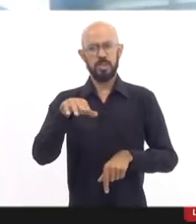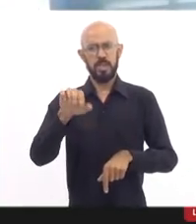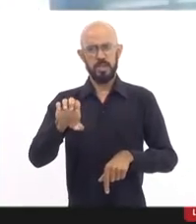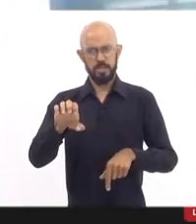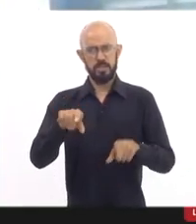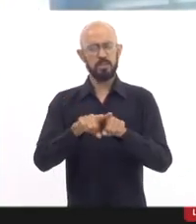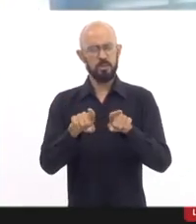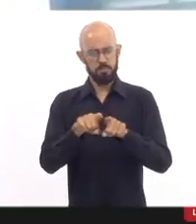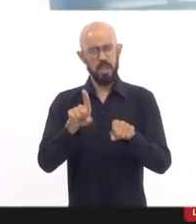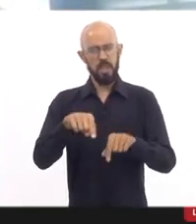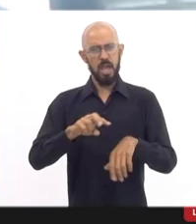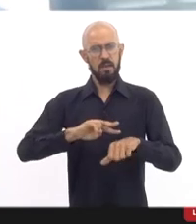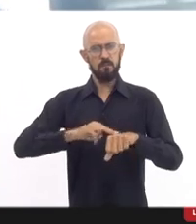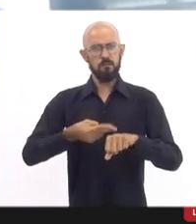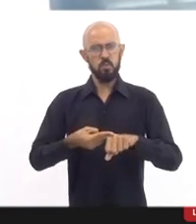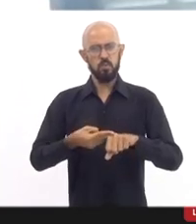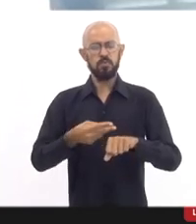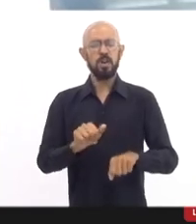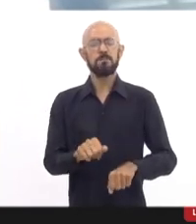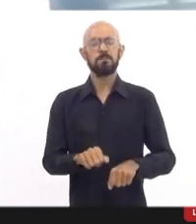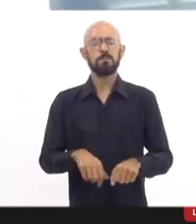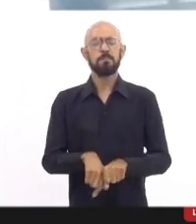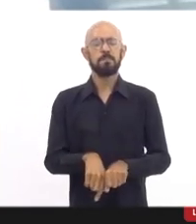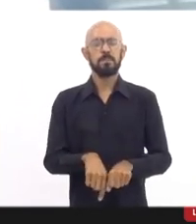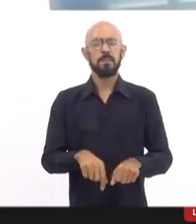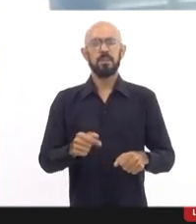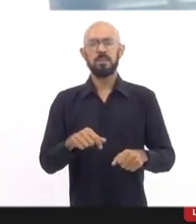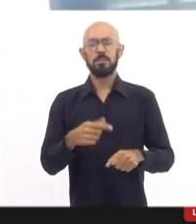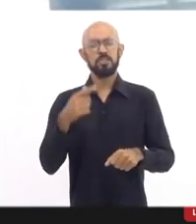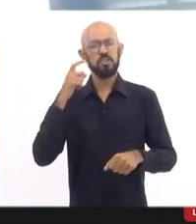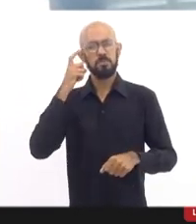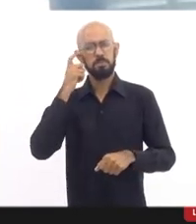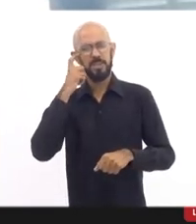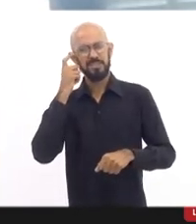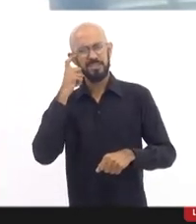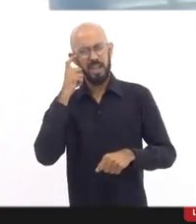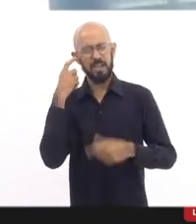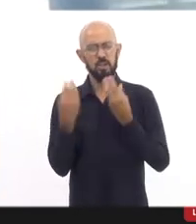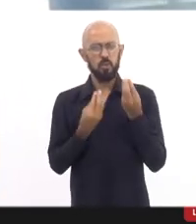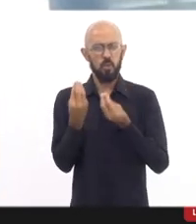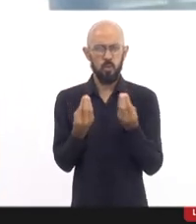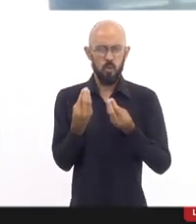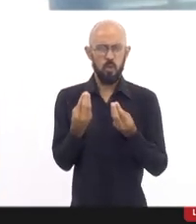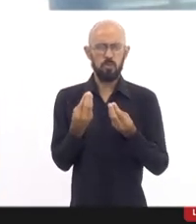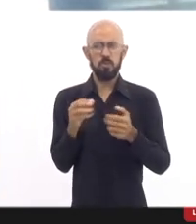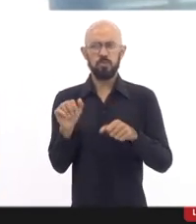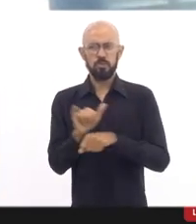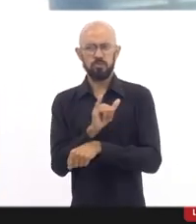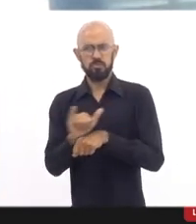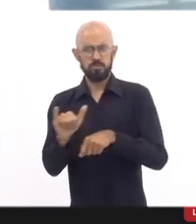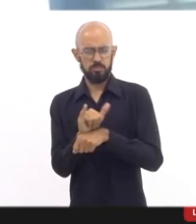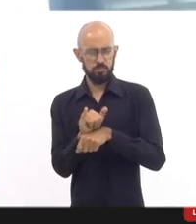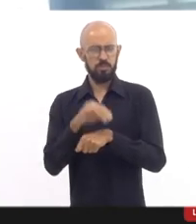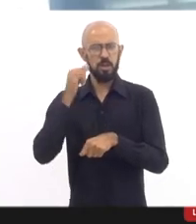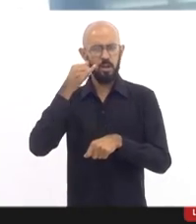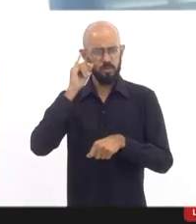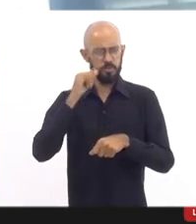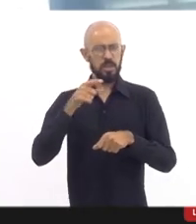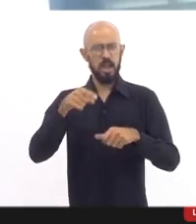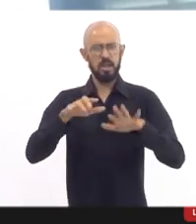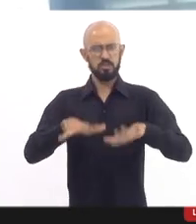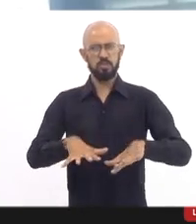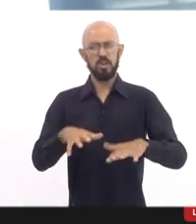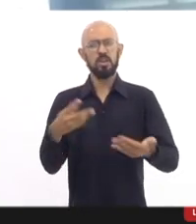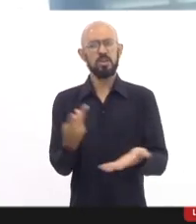reflexão mais ampla, inclusive medidas legislativas e outras que previnam essa